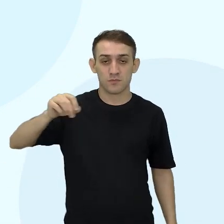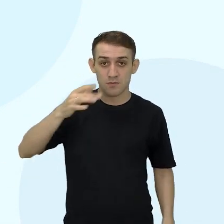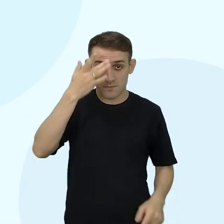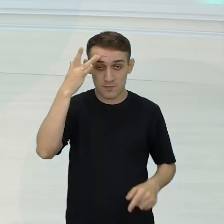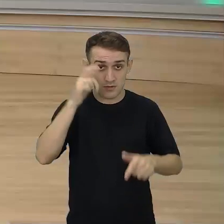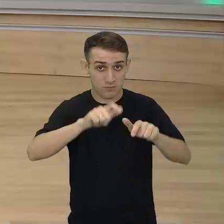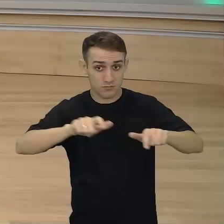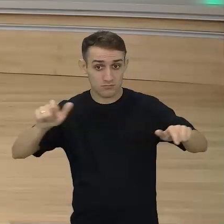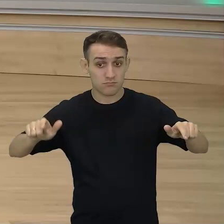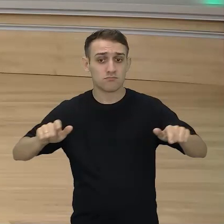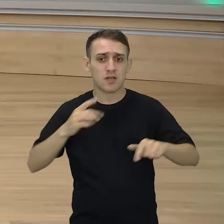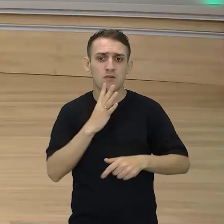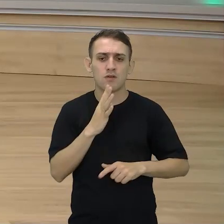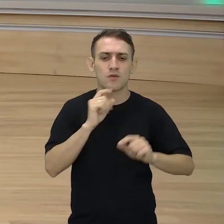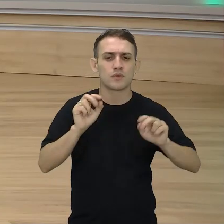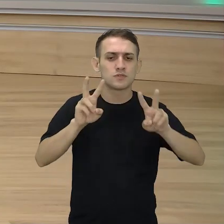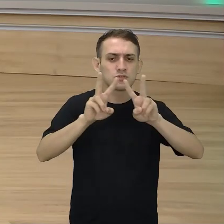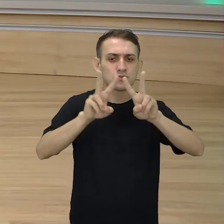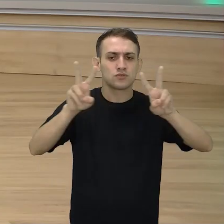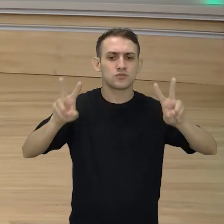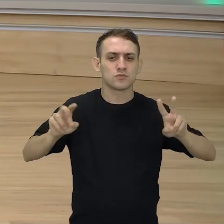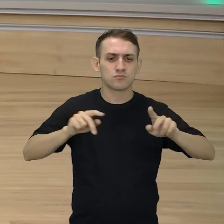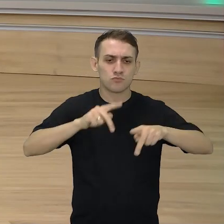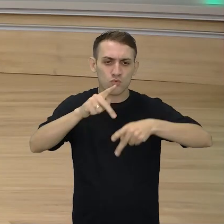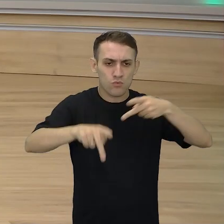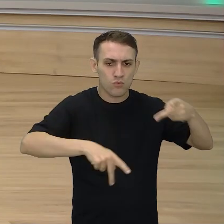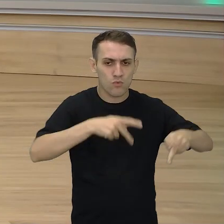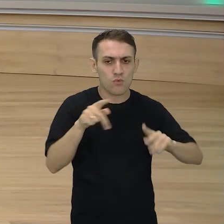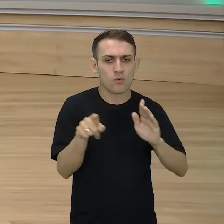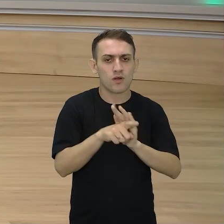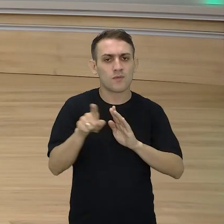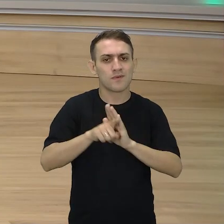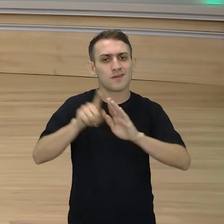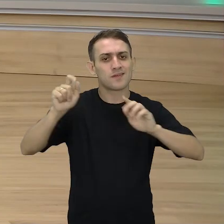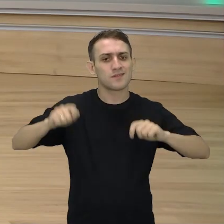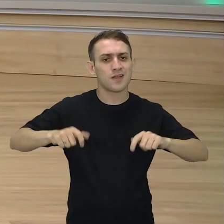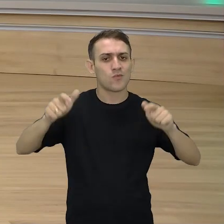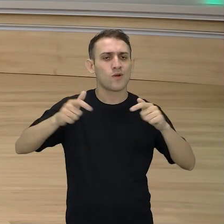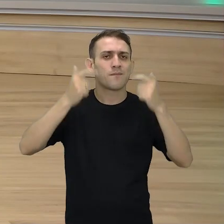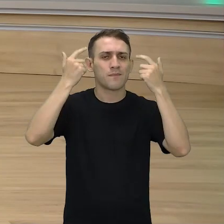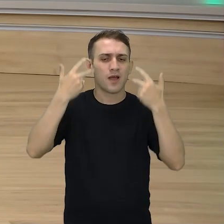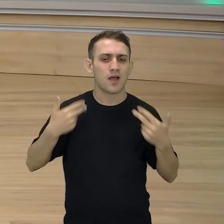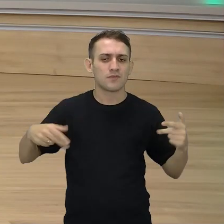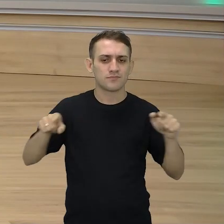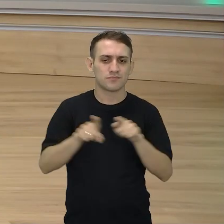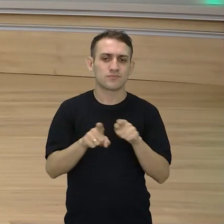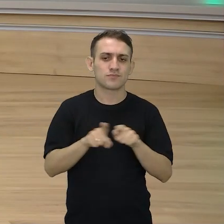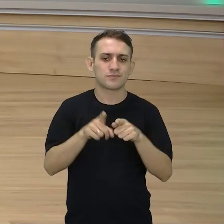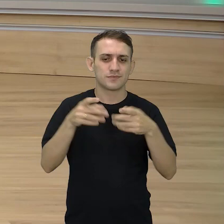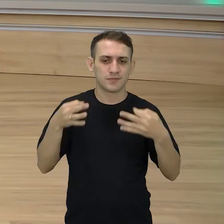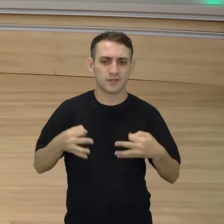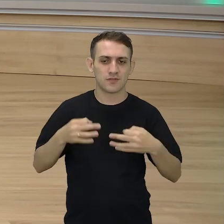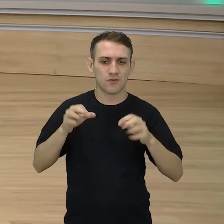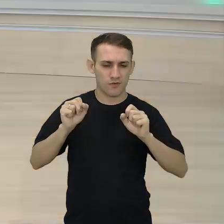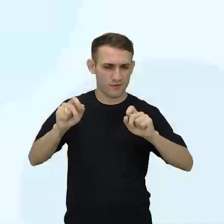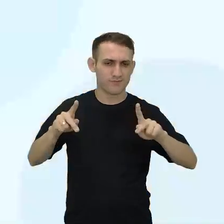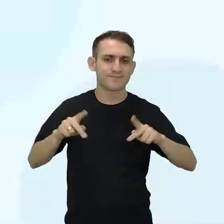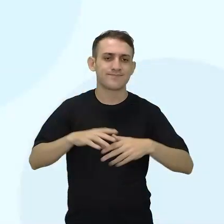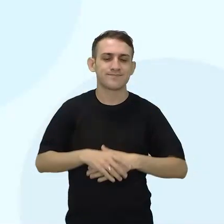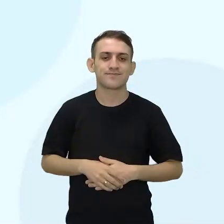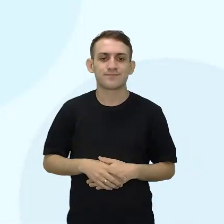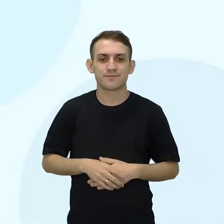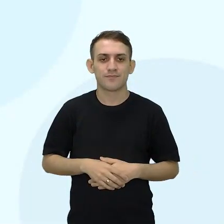um pouco mais a respeito desses povos e do seu ambiente natural. Muito bem, olha só,